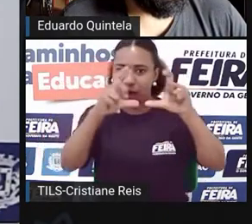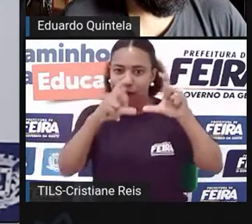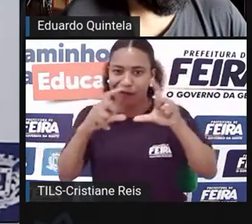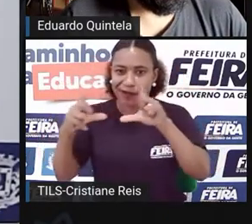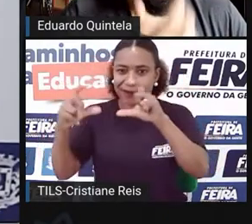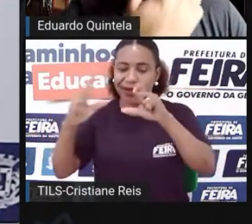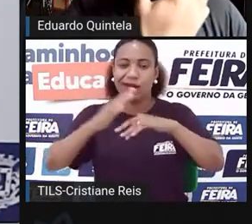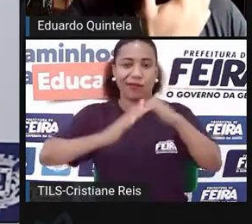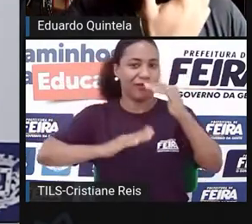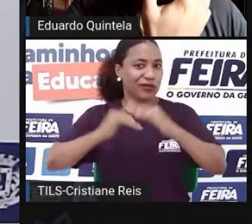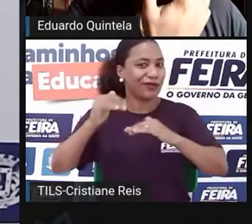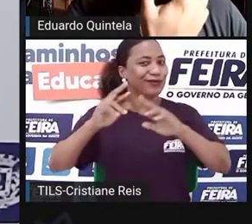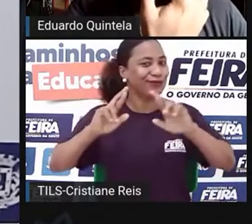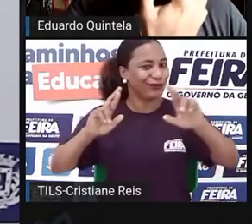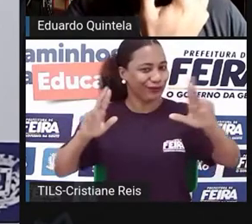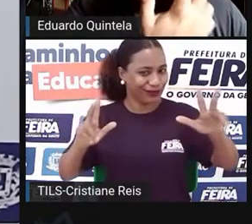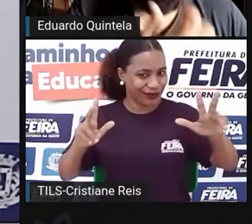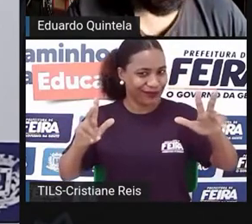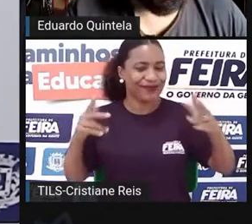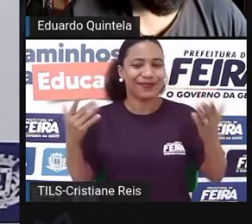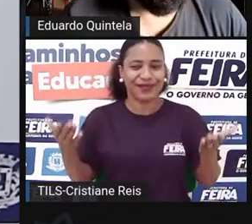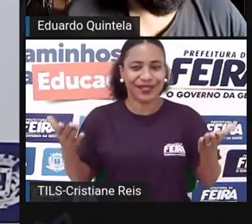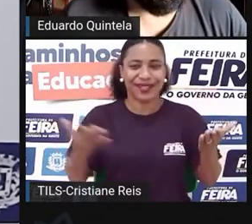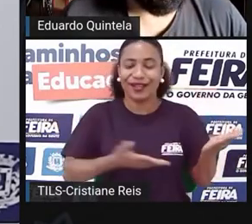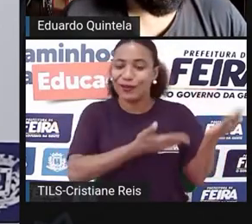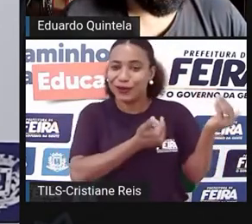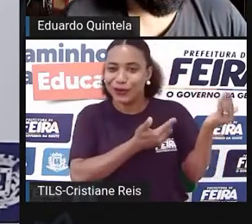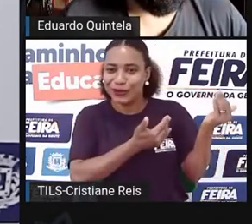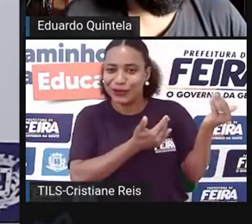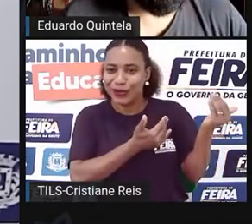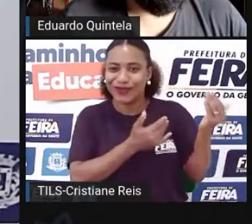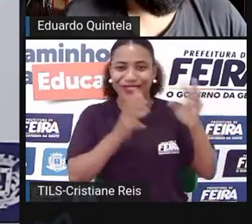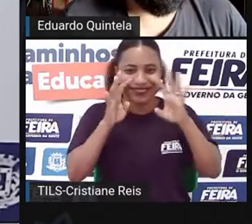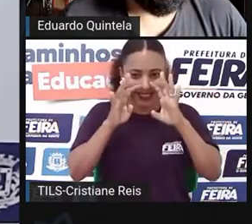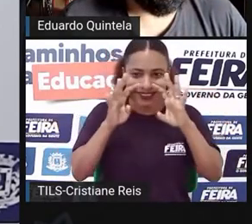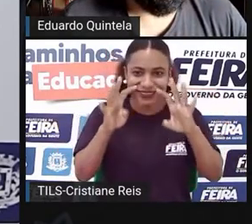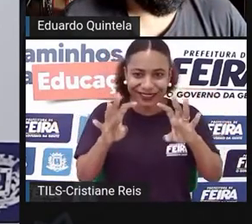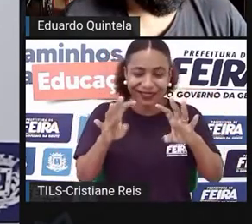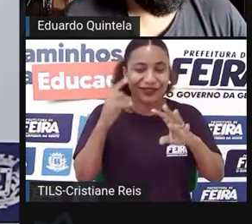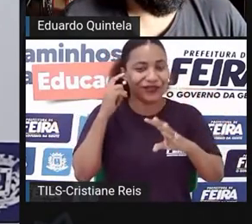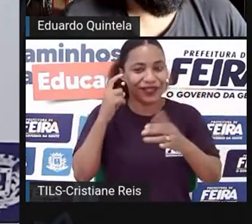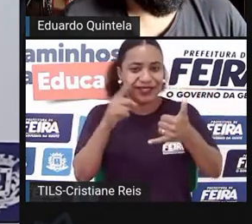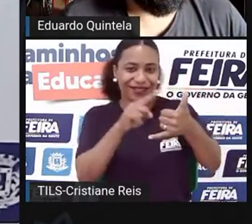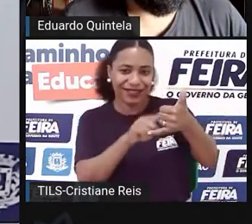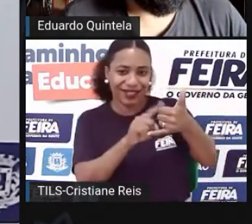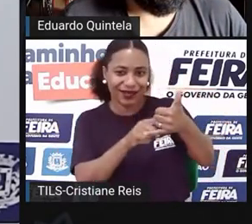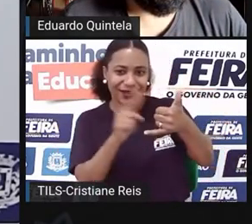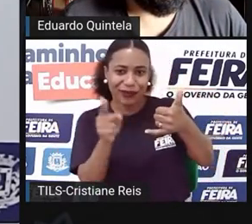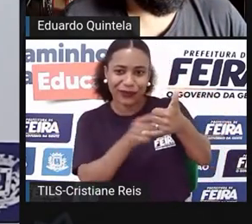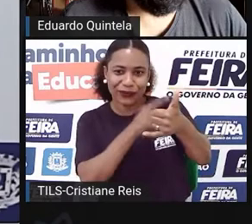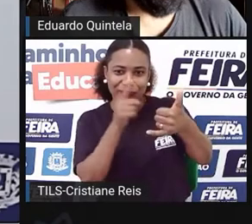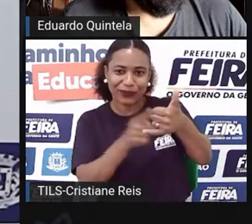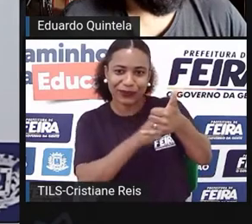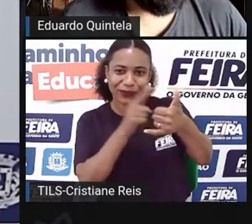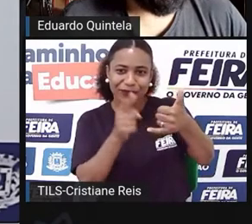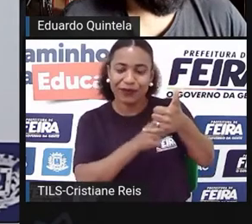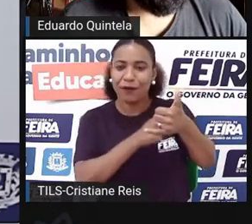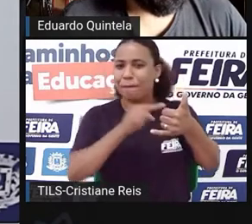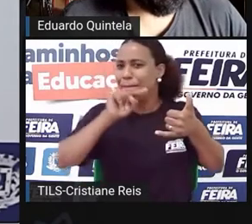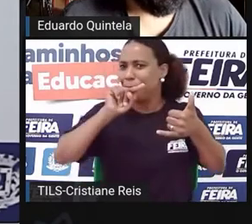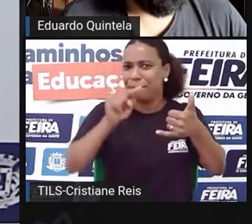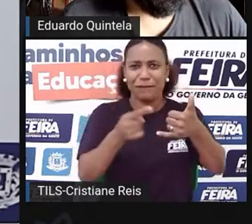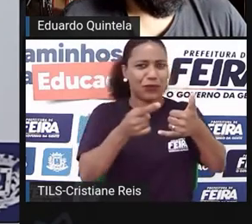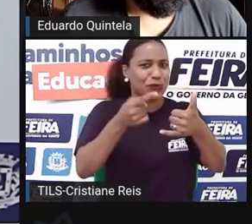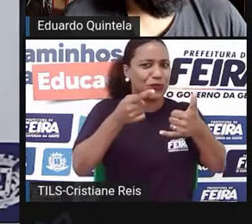assistindo, eles têm contato com mídias o tempo todo. Um celular, ele cabe milhares de fotos. As fotos,